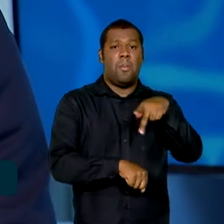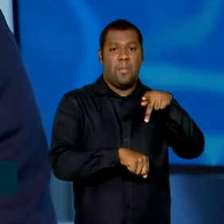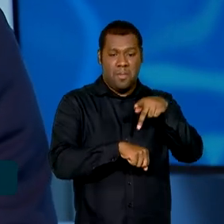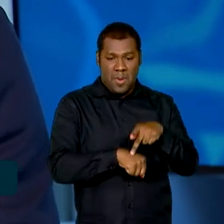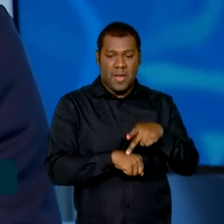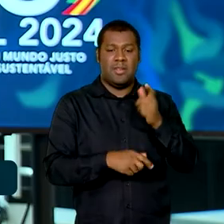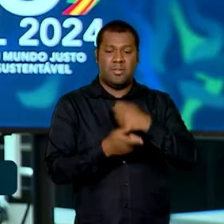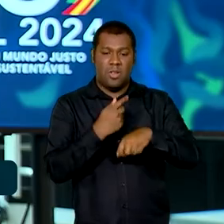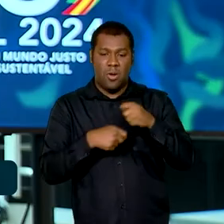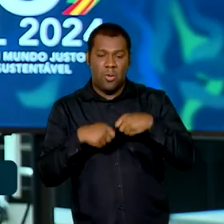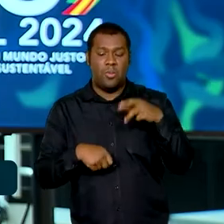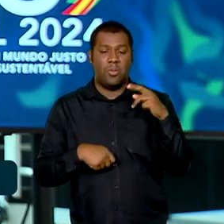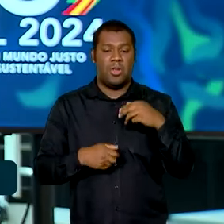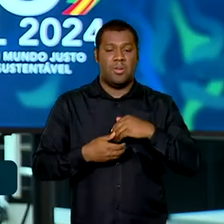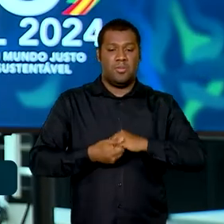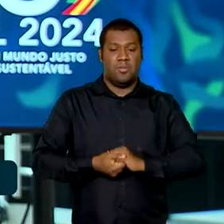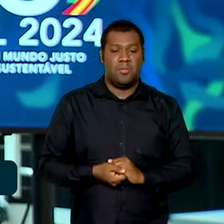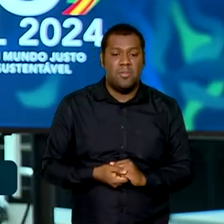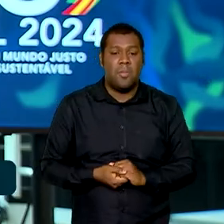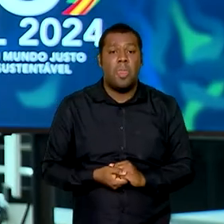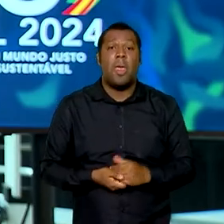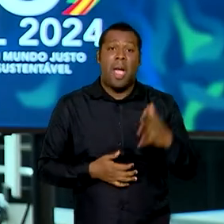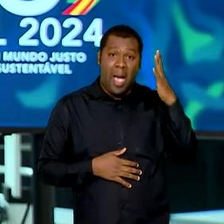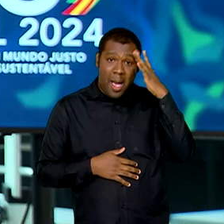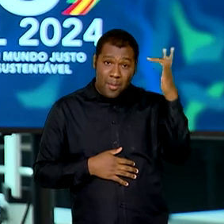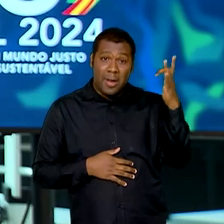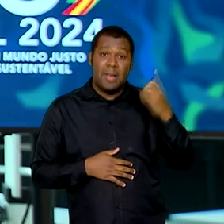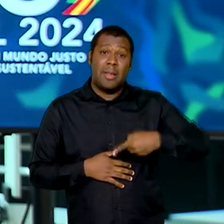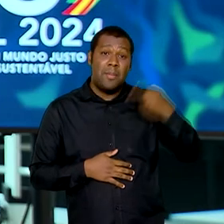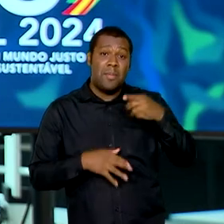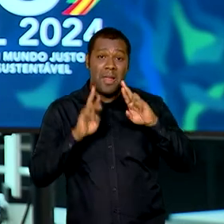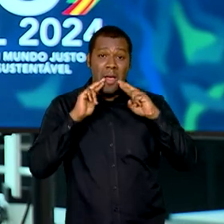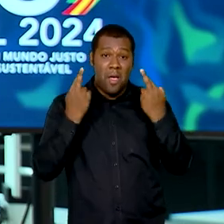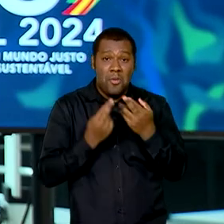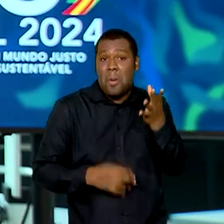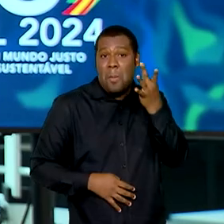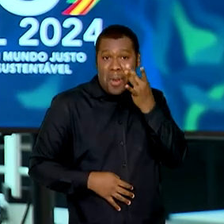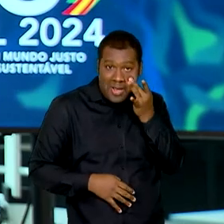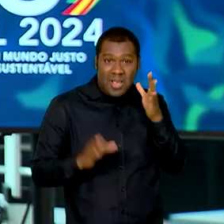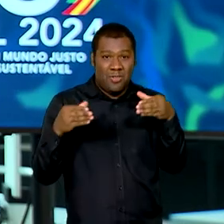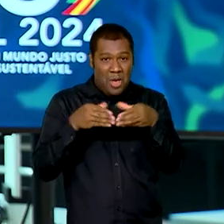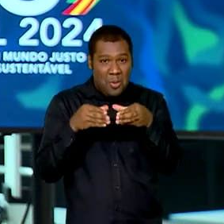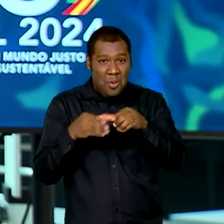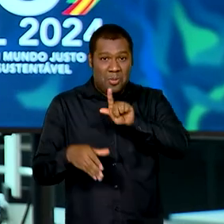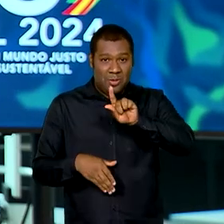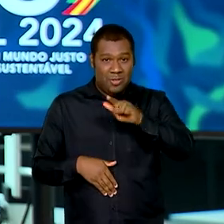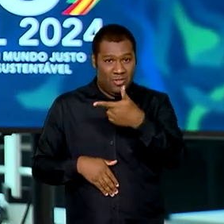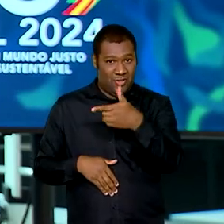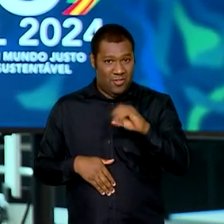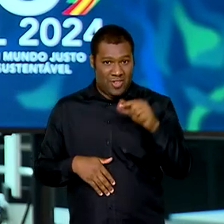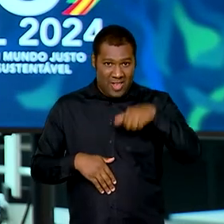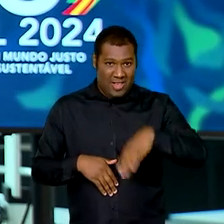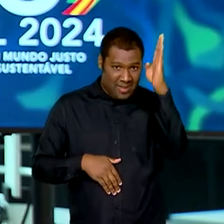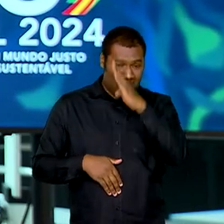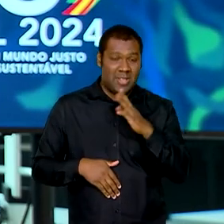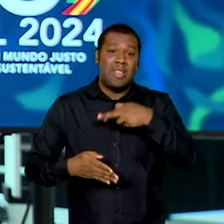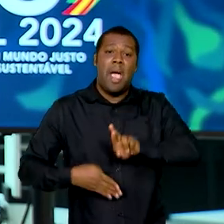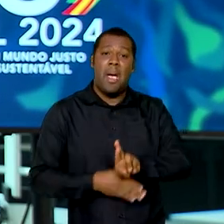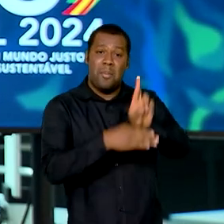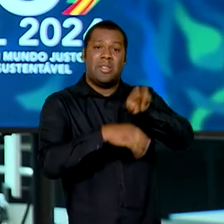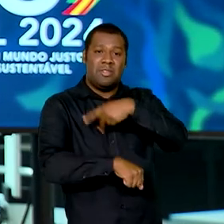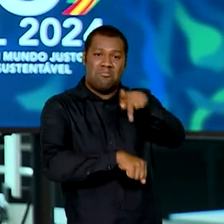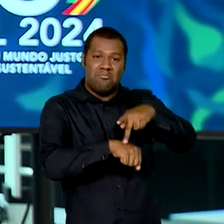emergentes. Amanhã acontece a primeira grande reunião presencial do G20 no Brasil. representantes de diversos